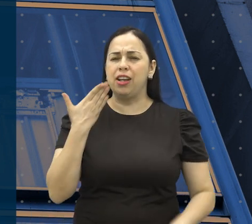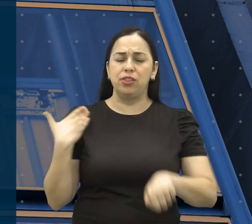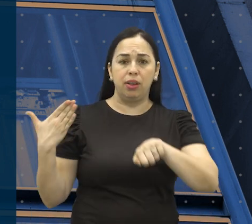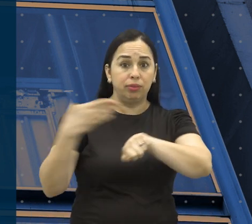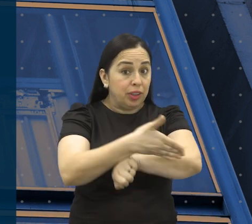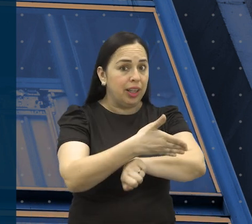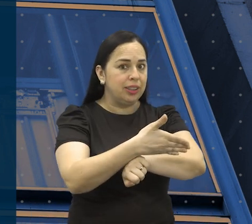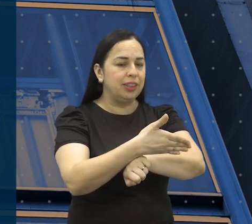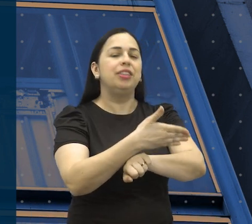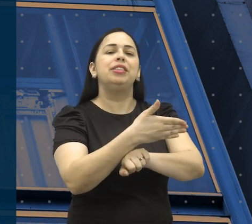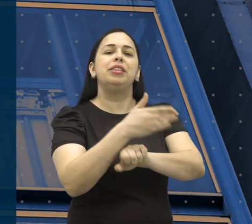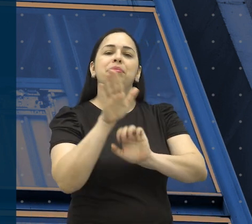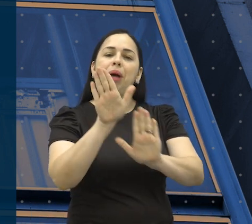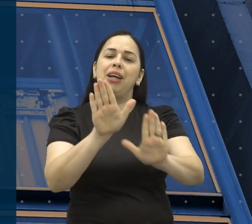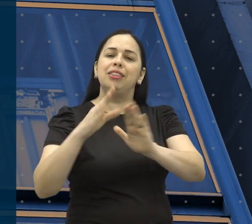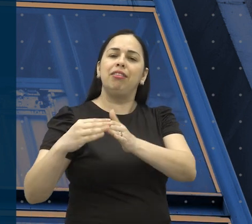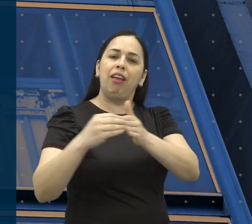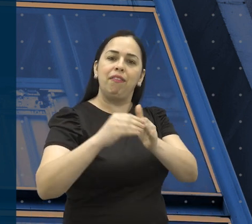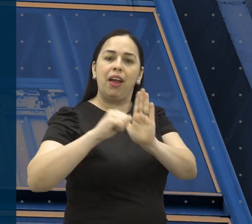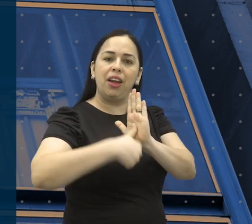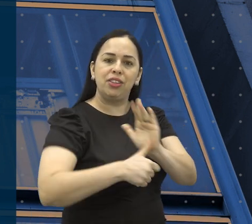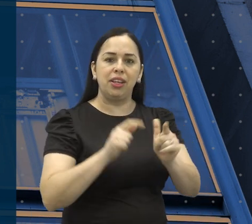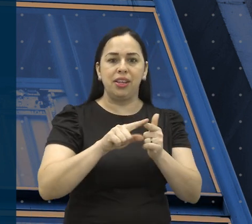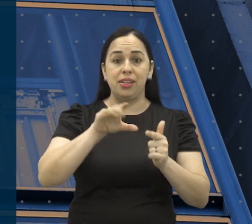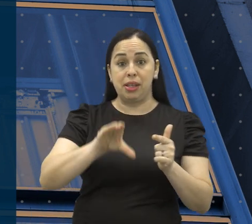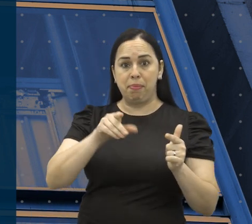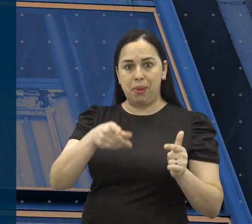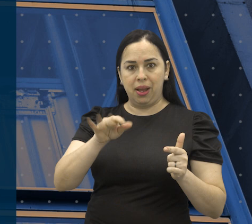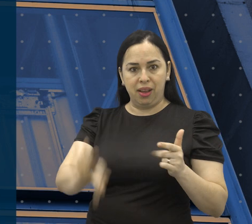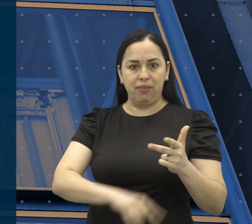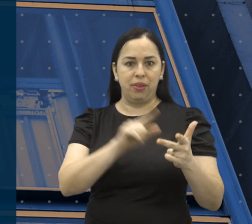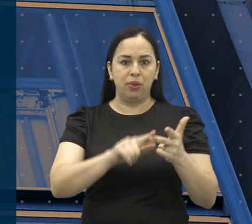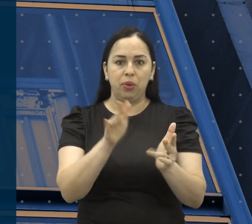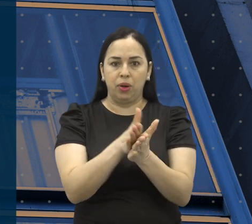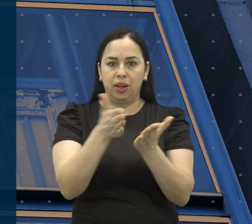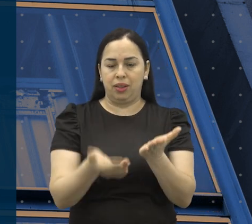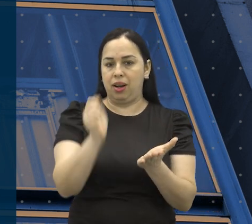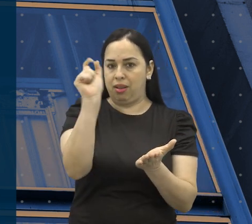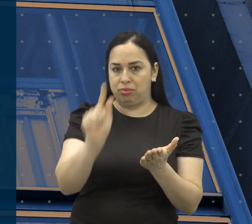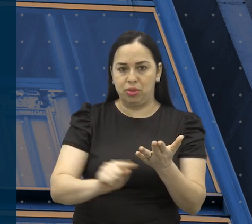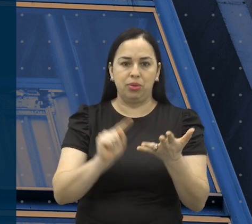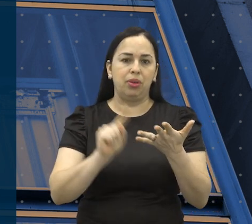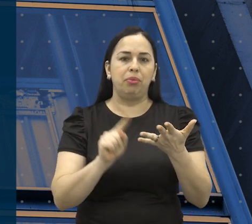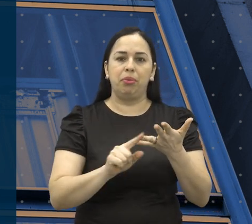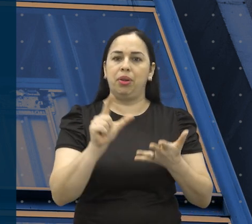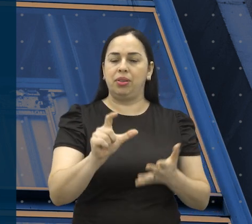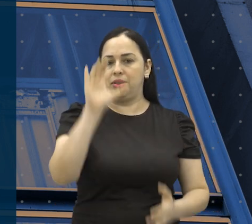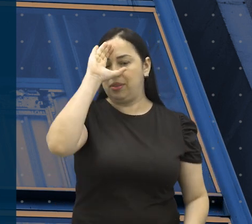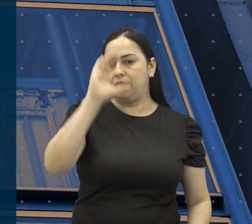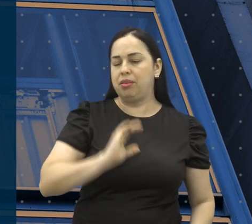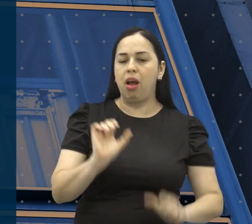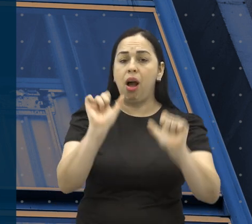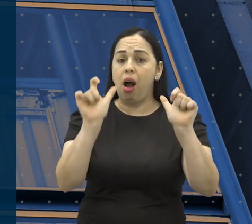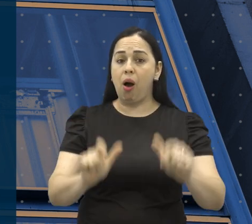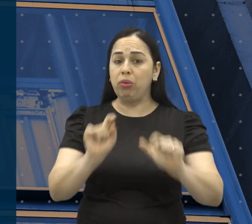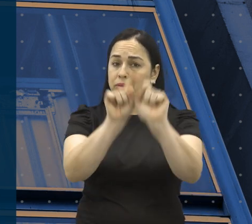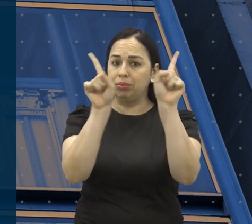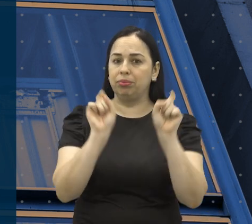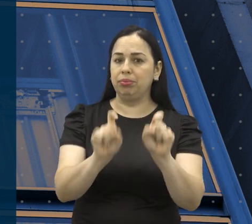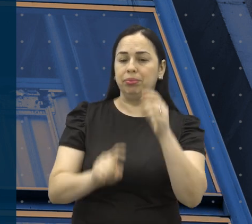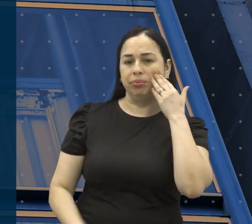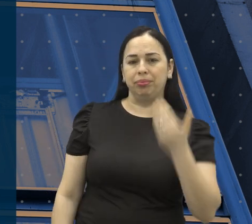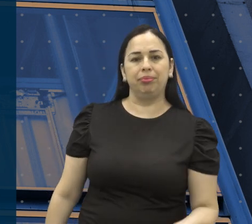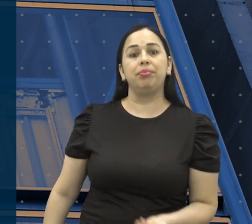é só comparecer ao PATI levando RG, CPF, carteira de trabalho e o cartão cidadão. O PATI fica na